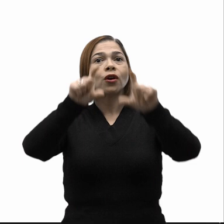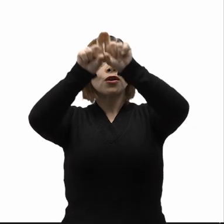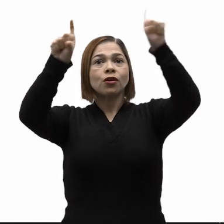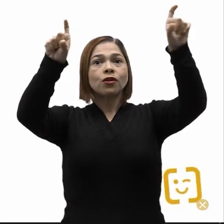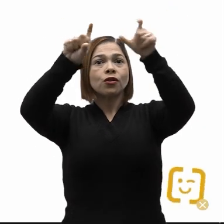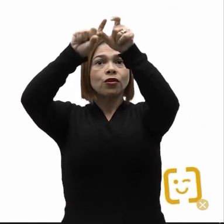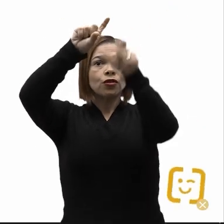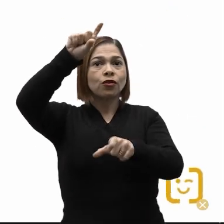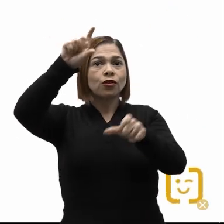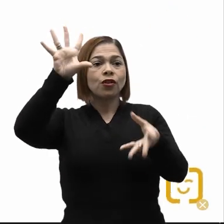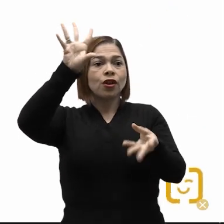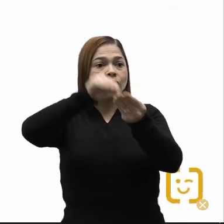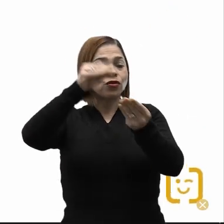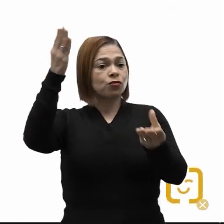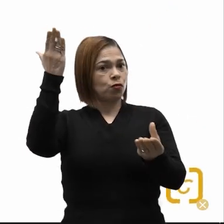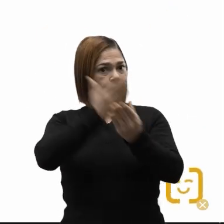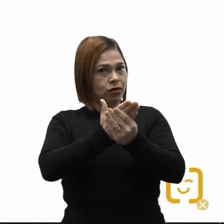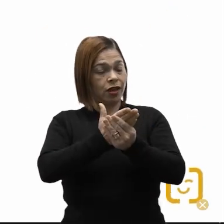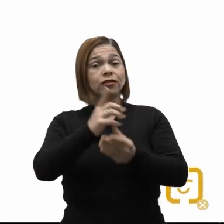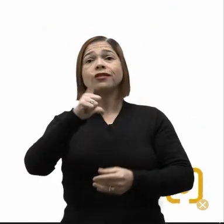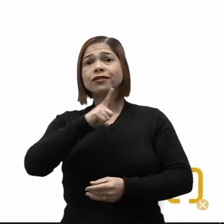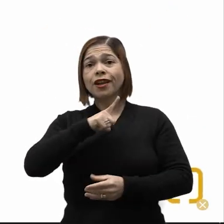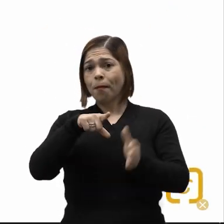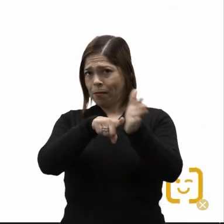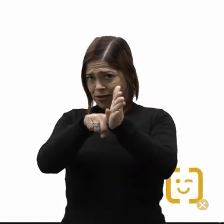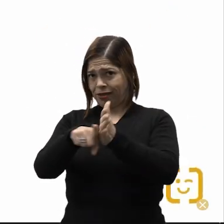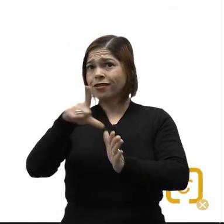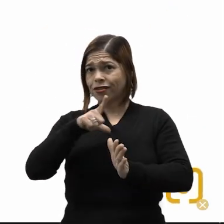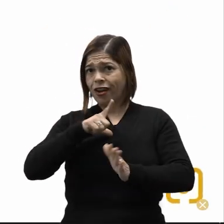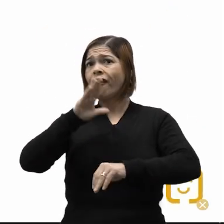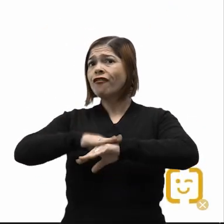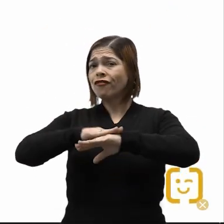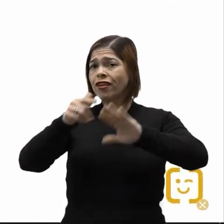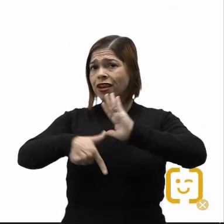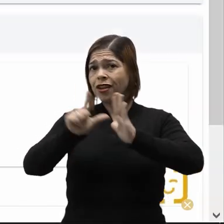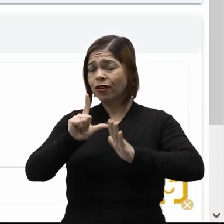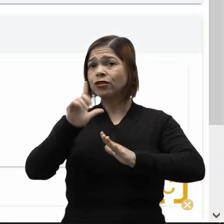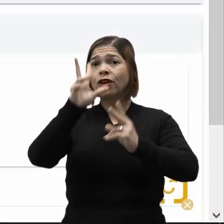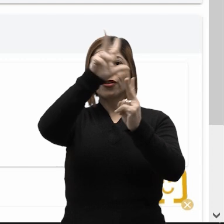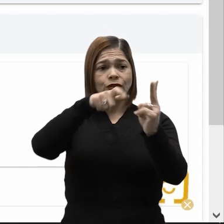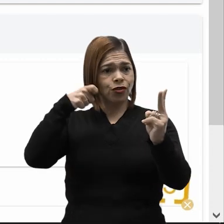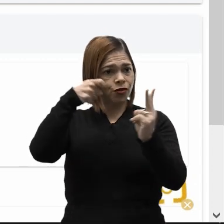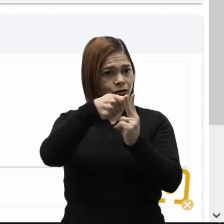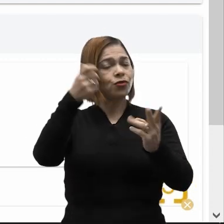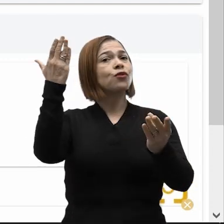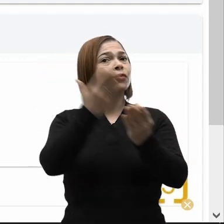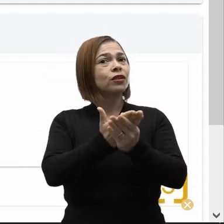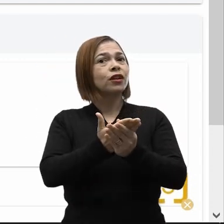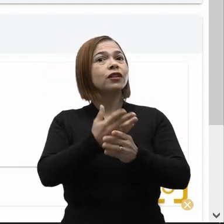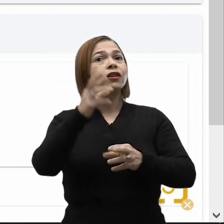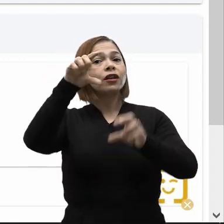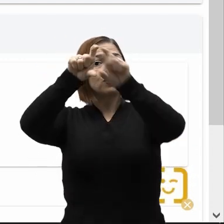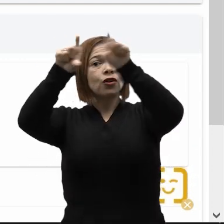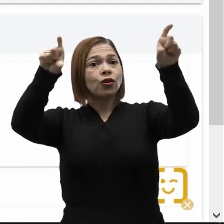superior direito do card, resumo do processo, a existência de pesquisas já realizadas em face das partes do processo.